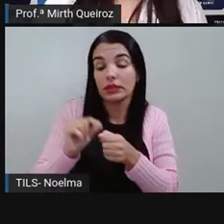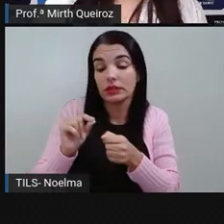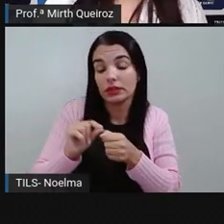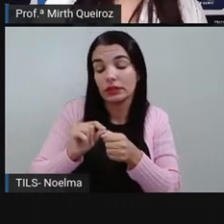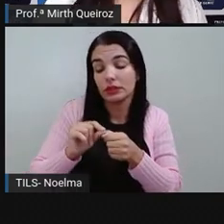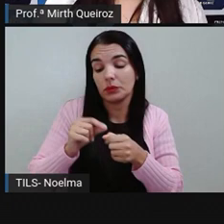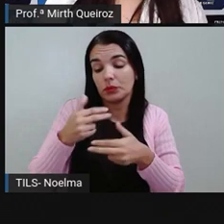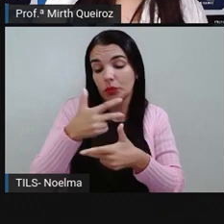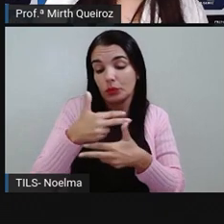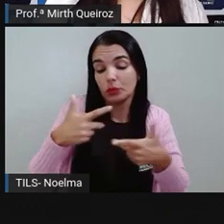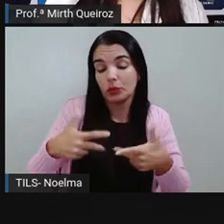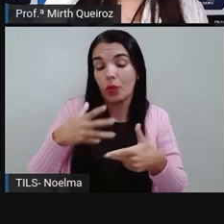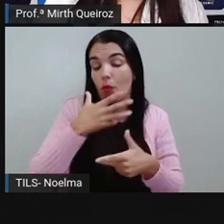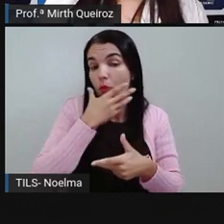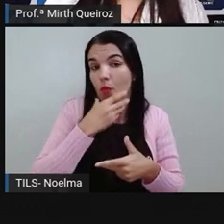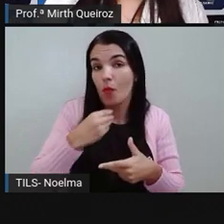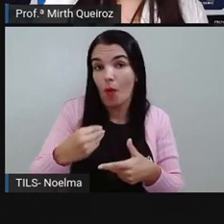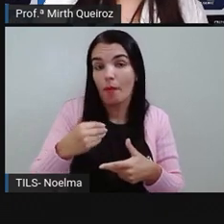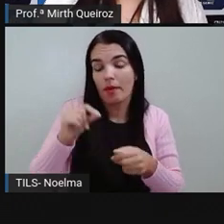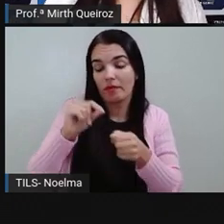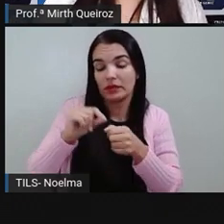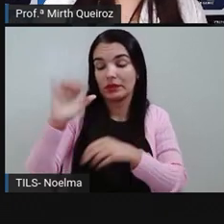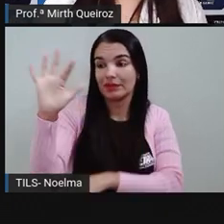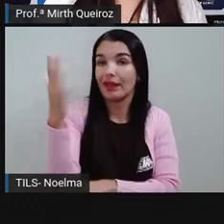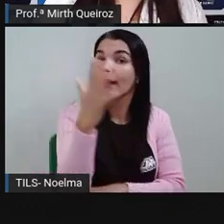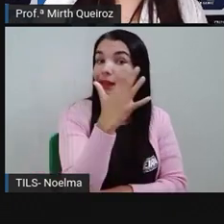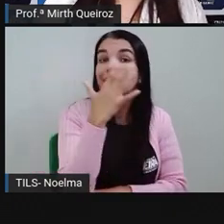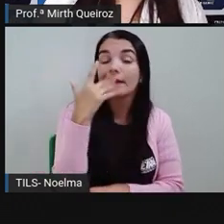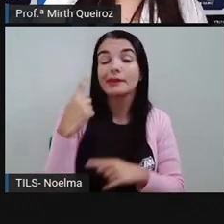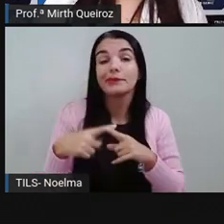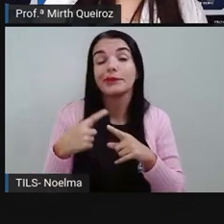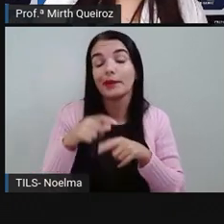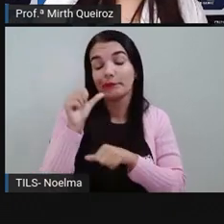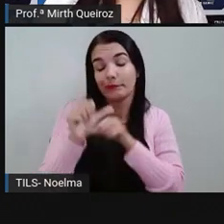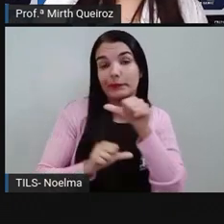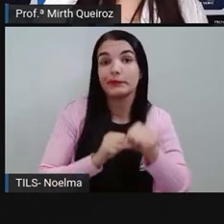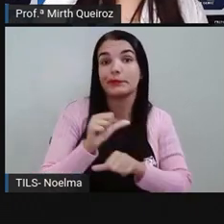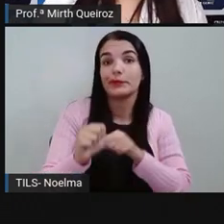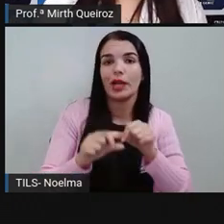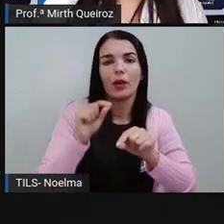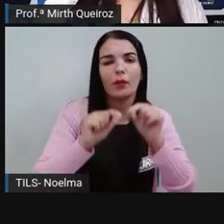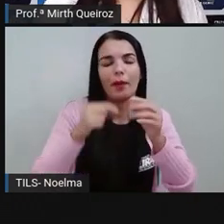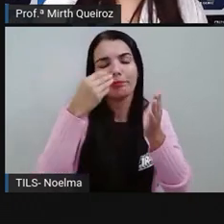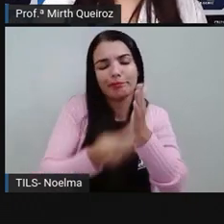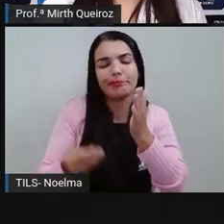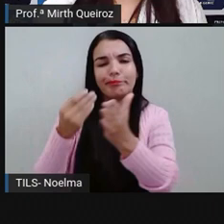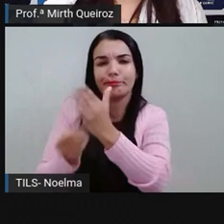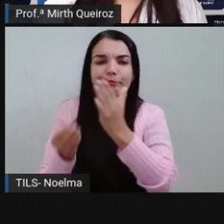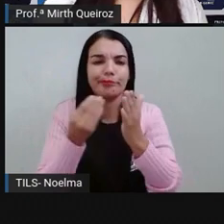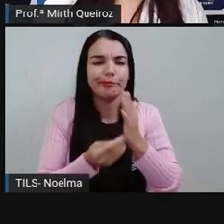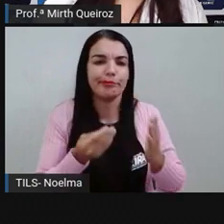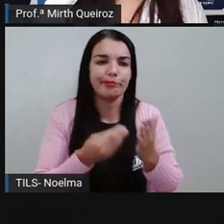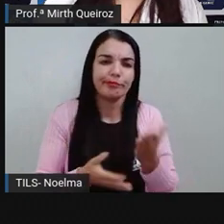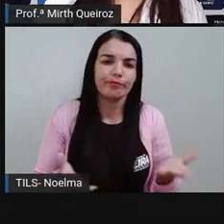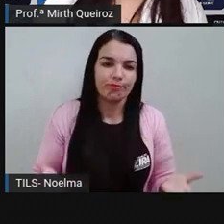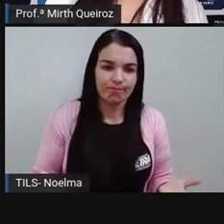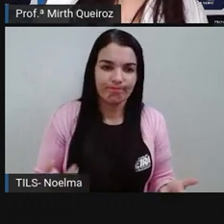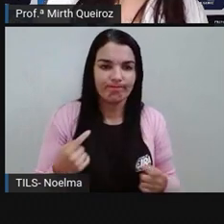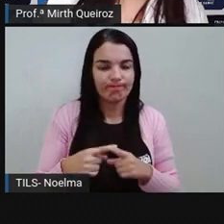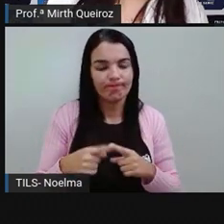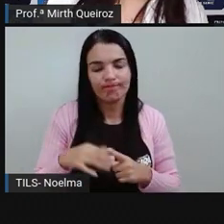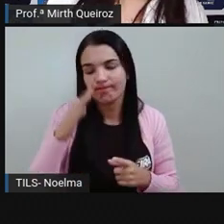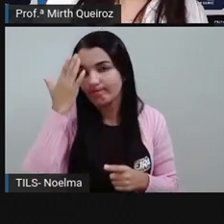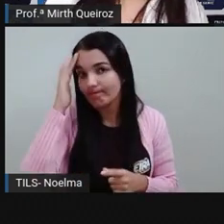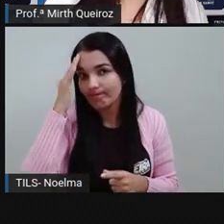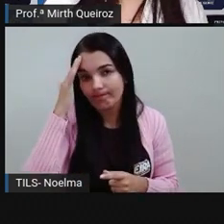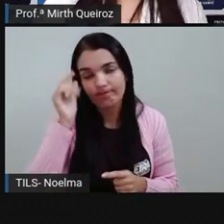natureza, né? Que tudo se torna aí de forma que a gente não consegue entender se